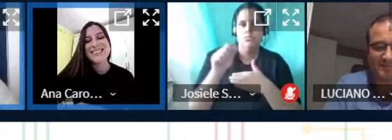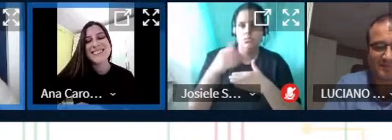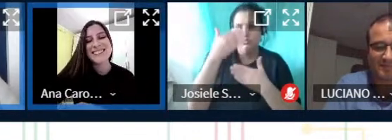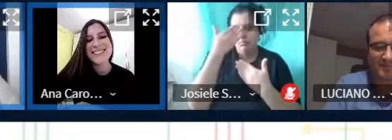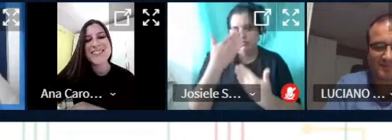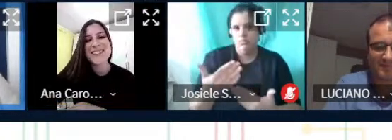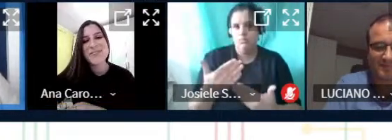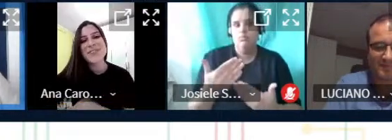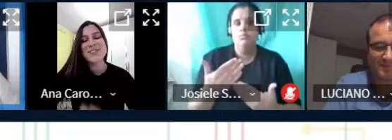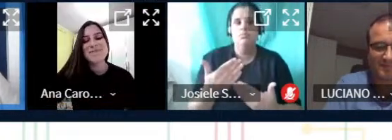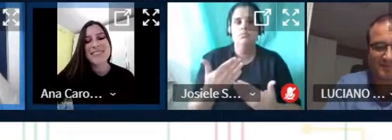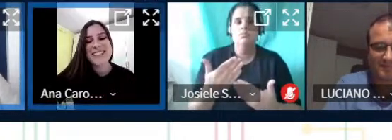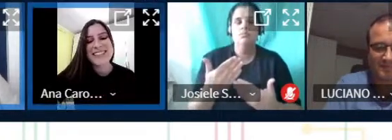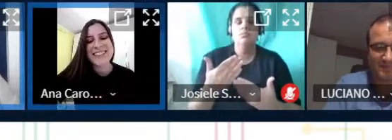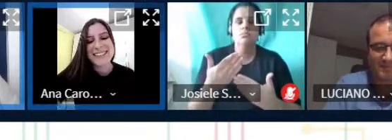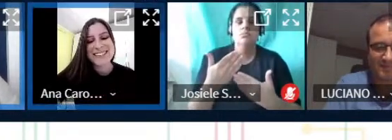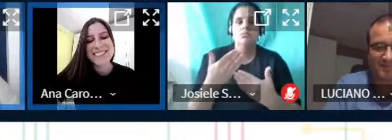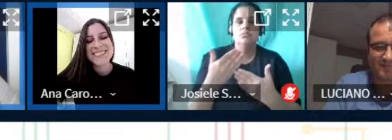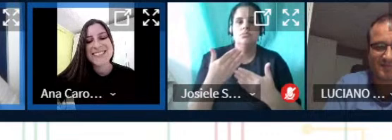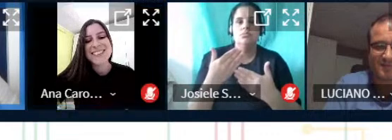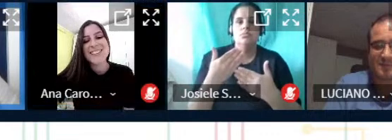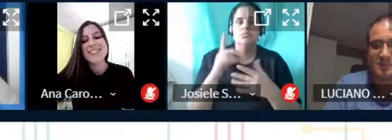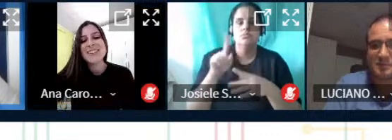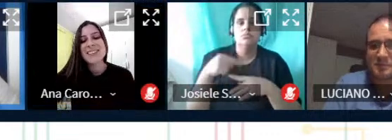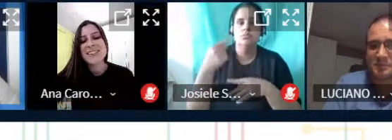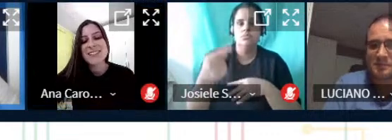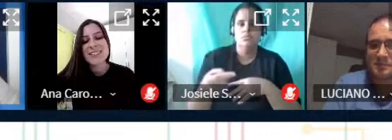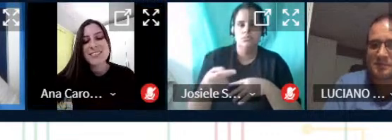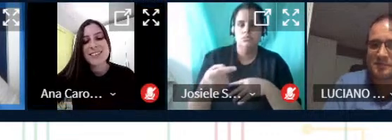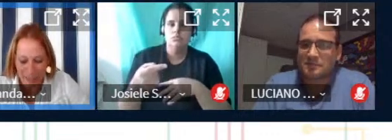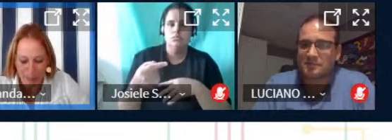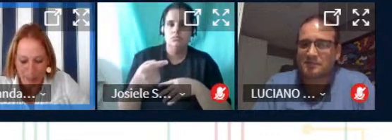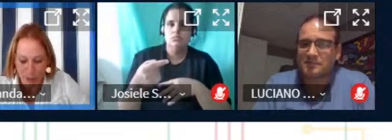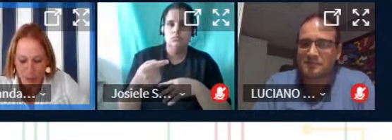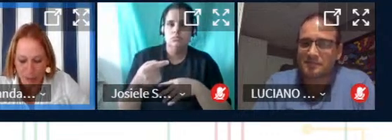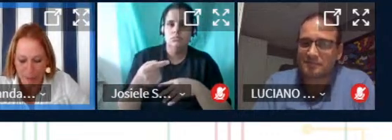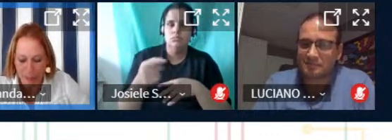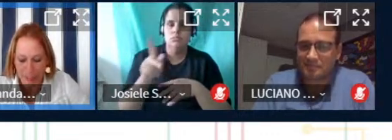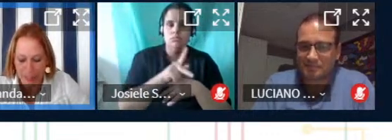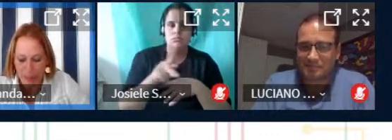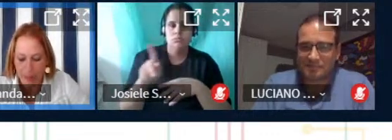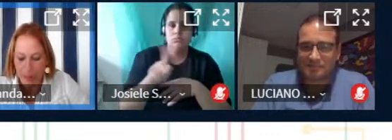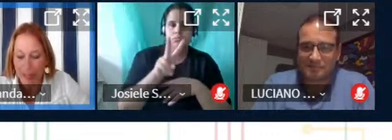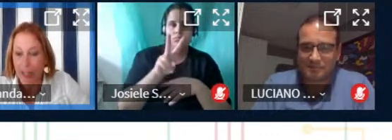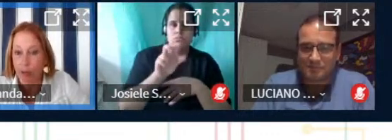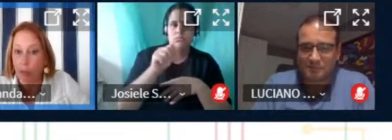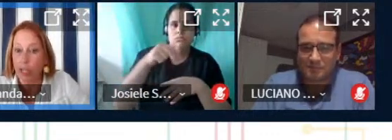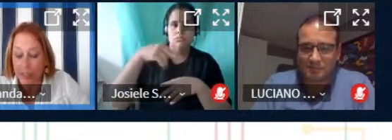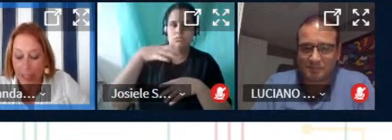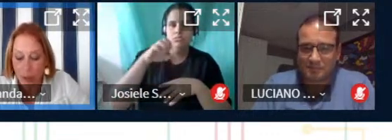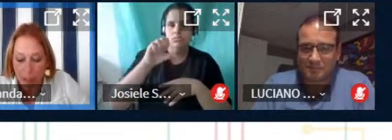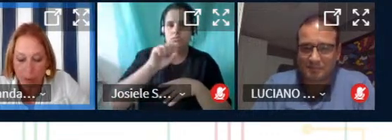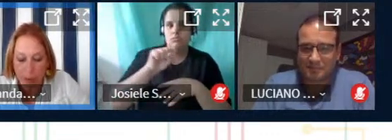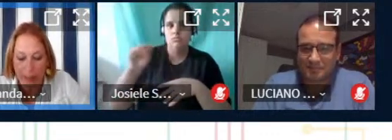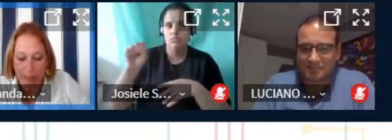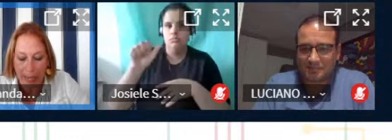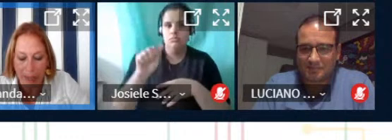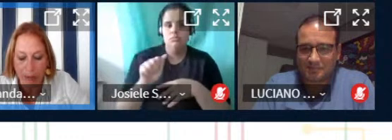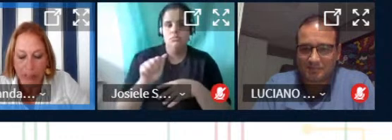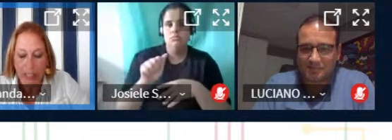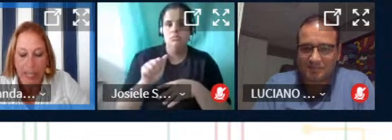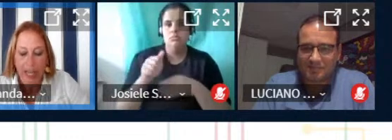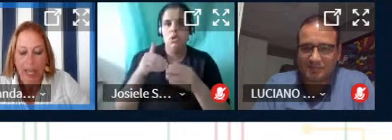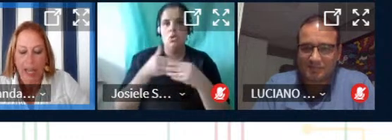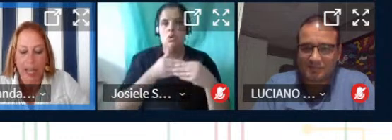e passamos então a presença da professora Vanessa Bozenbecker como orientadora do